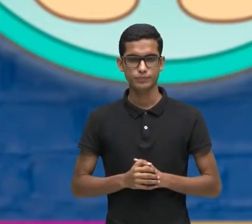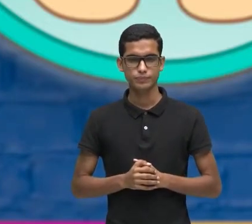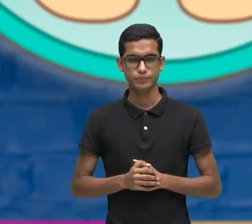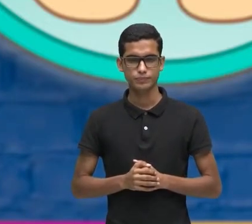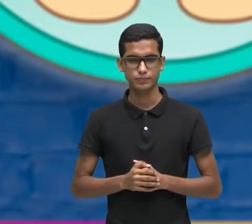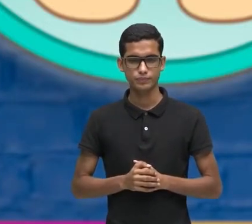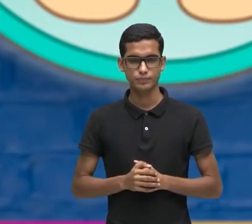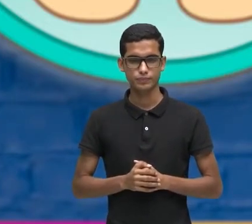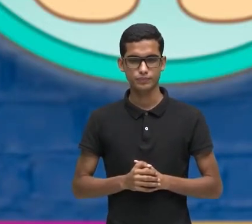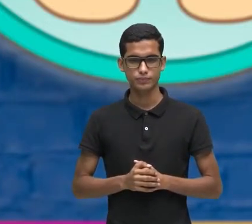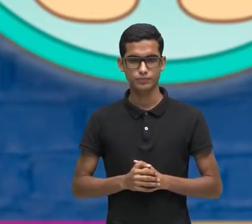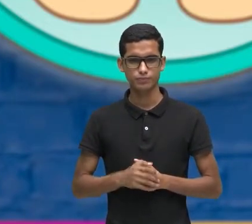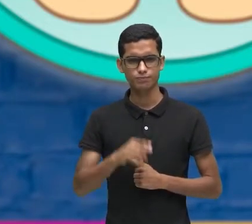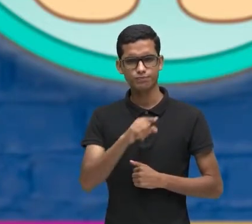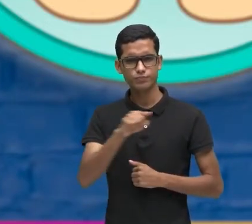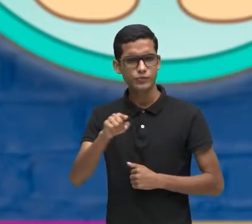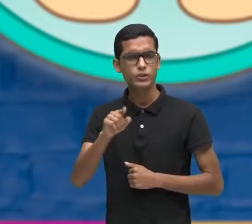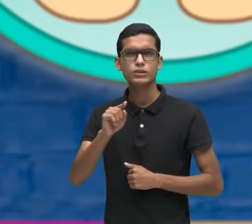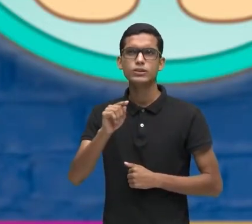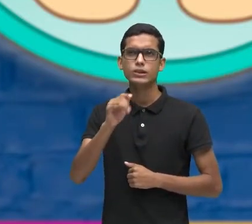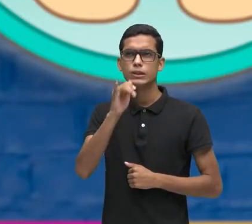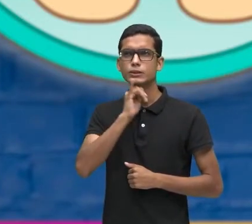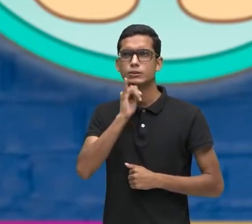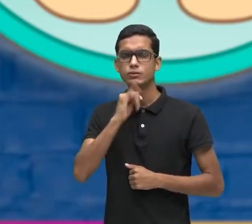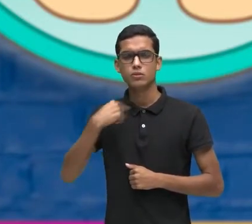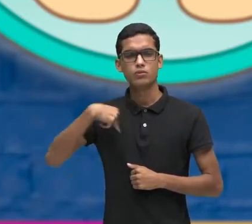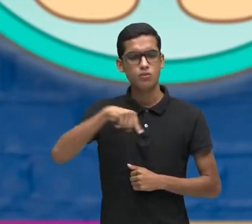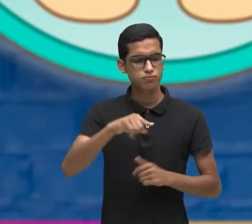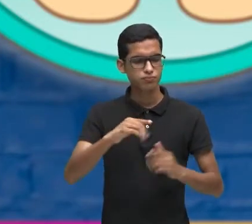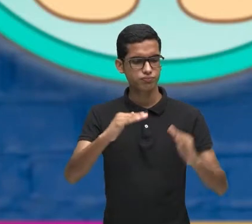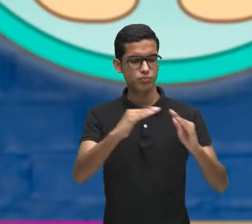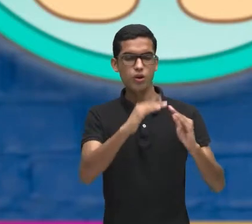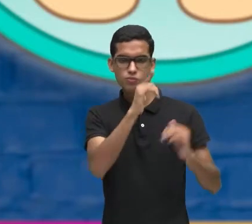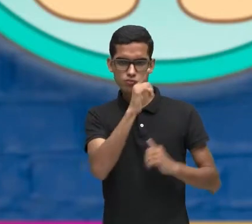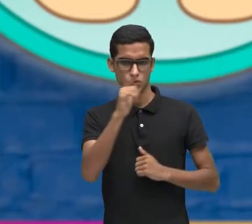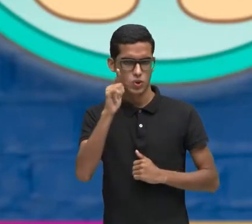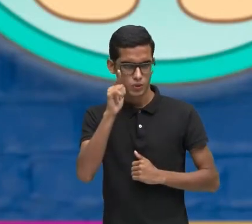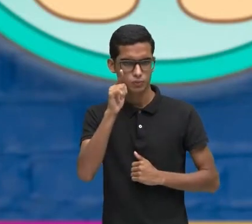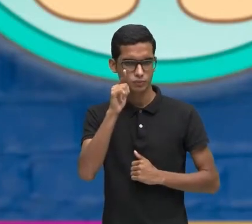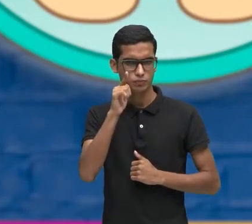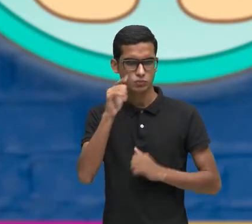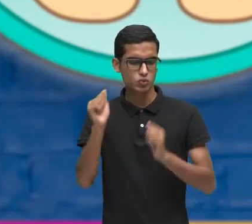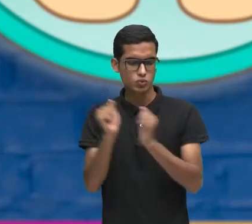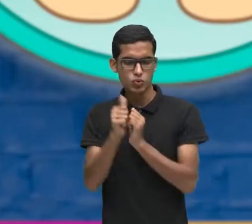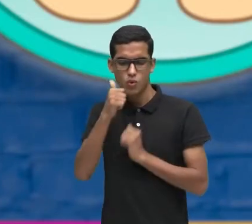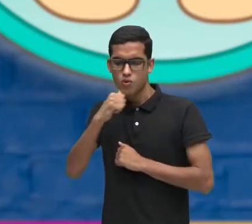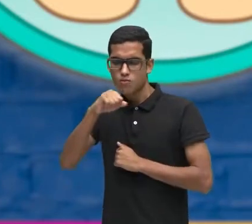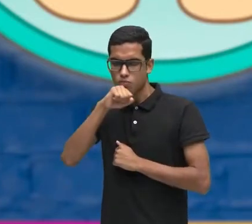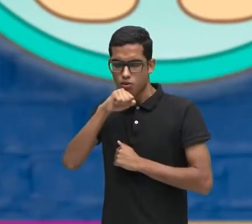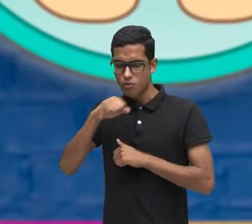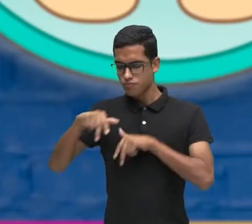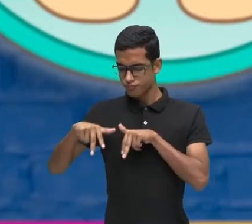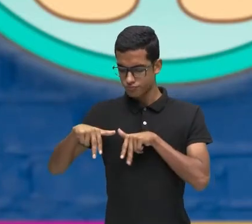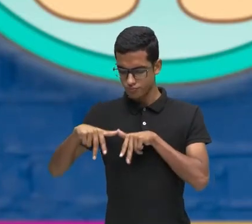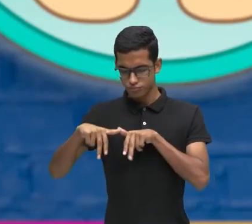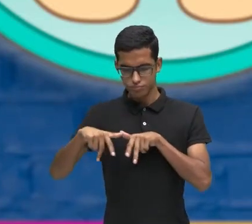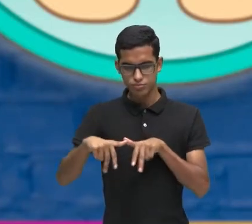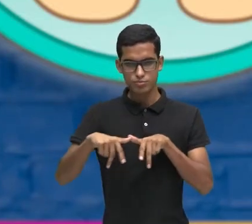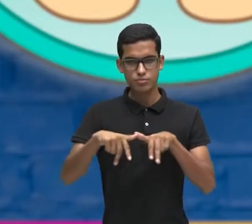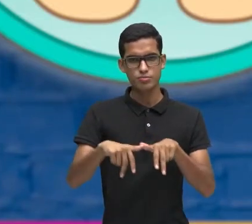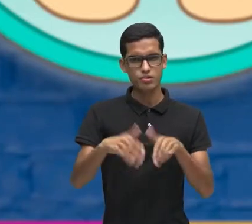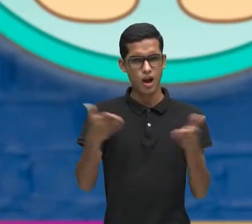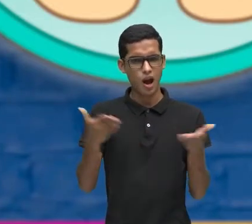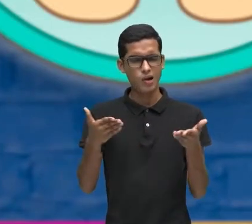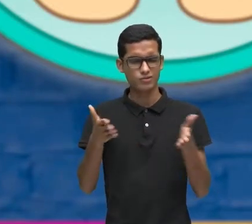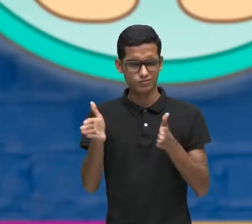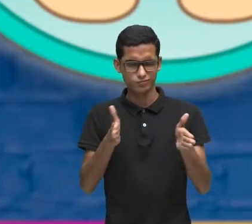Vocês Vão Digamos Numa Lanchonete Né? Vou na lanchonete Com a minha mãe E aí Agora Nesse